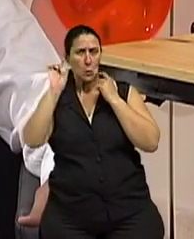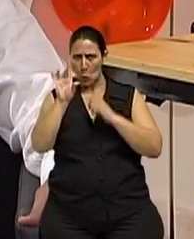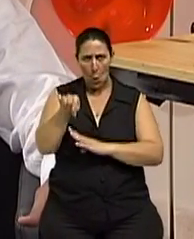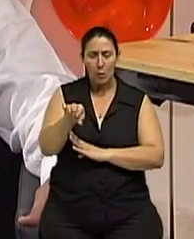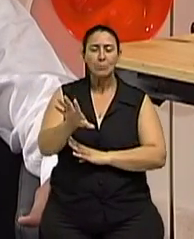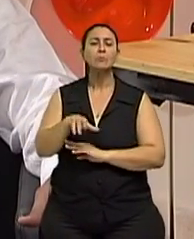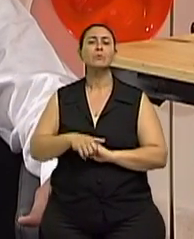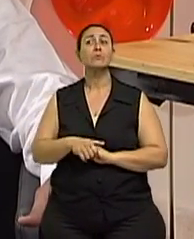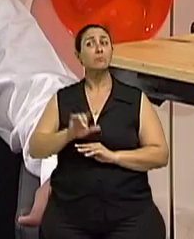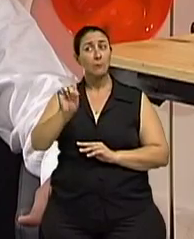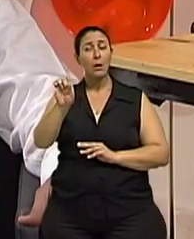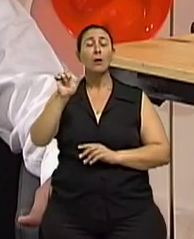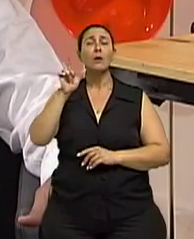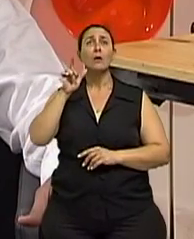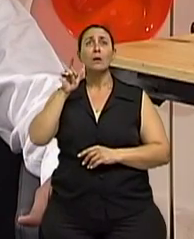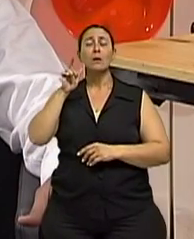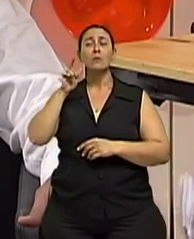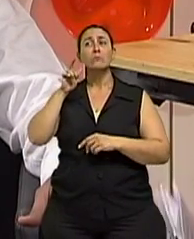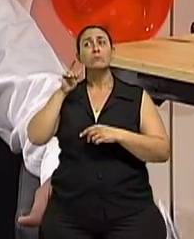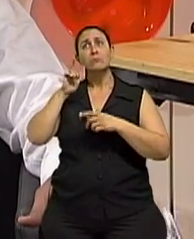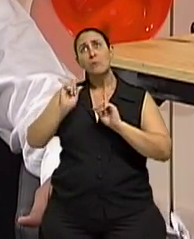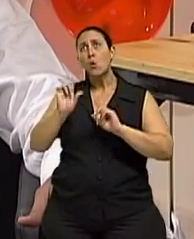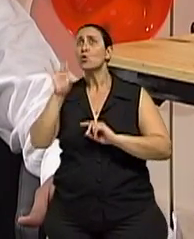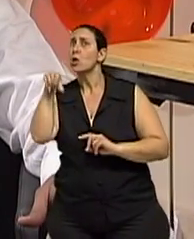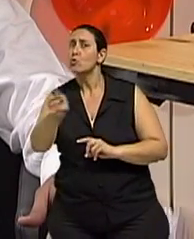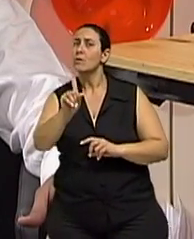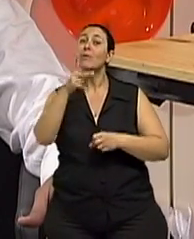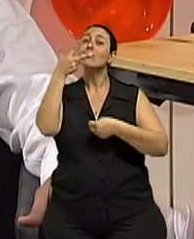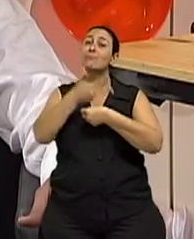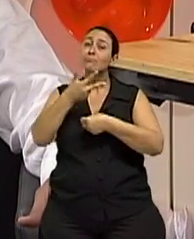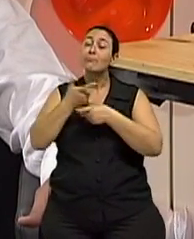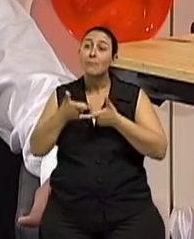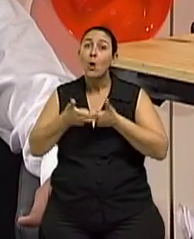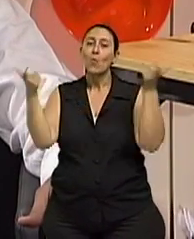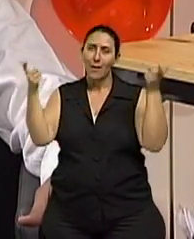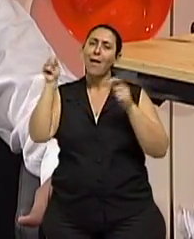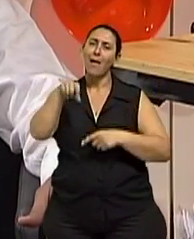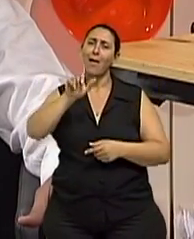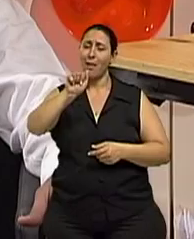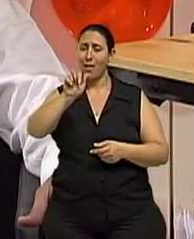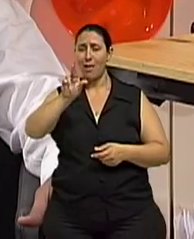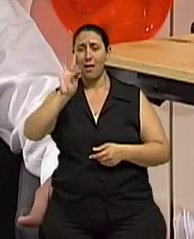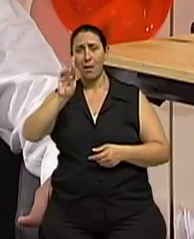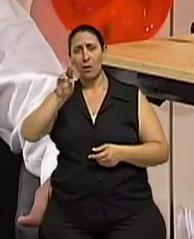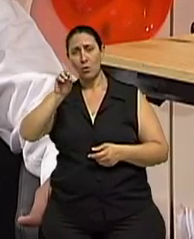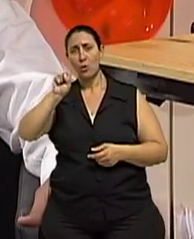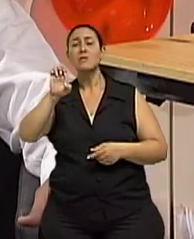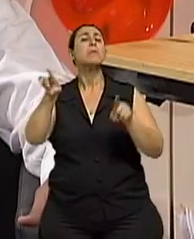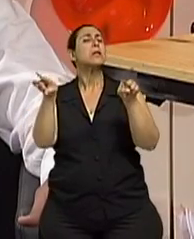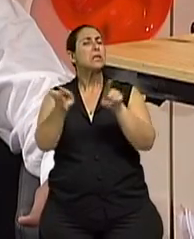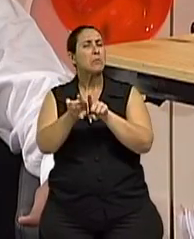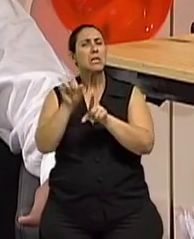Mas a do idoso, a mais frequente e que mais leva a sintomas é a artrose. É muito frequente também bursites do